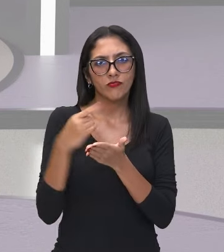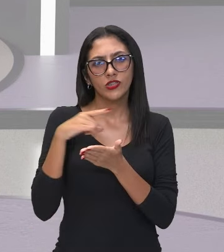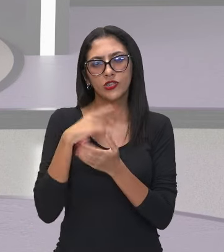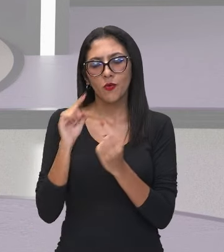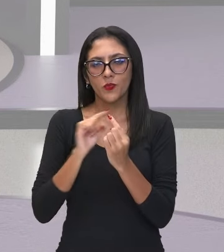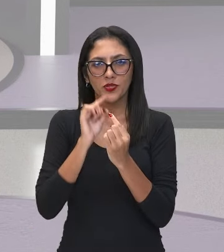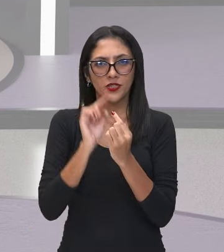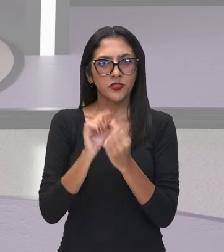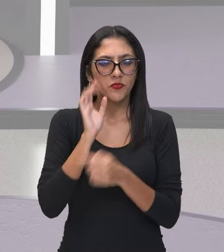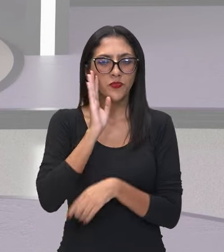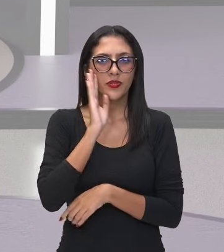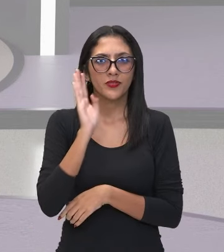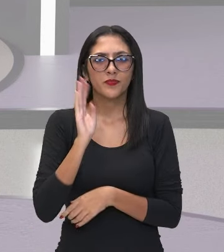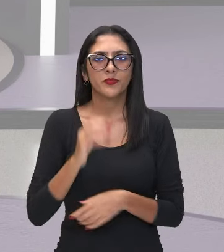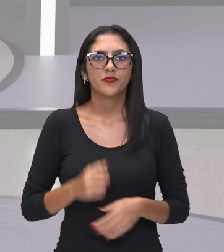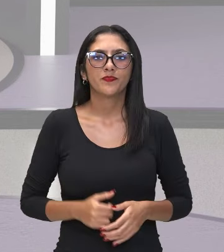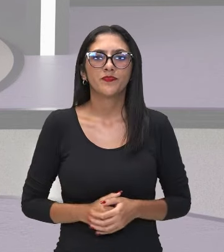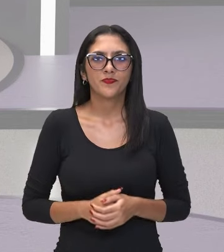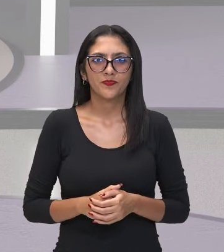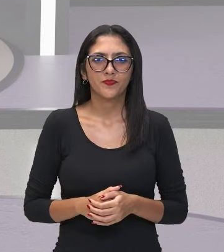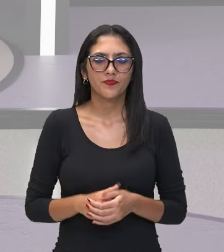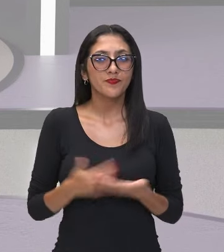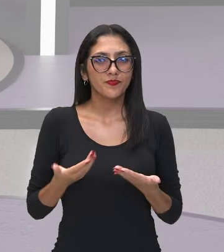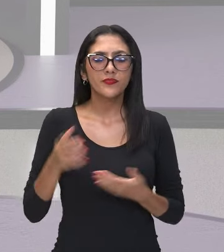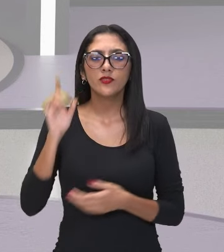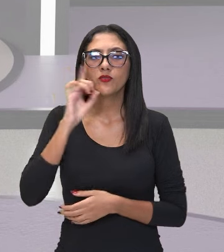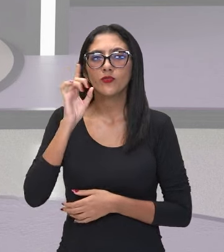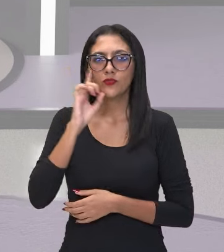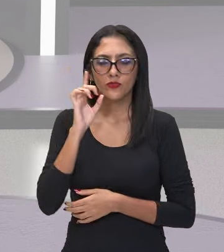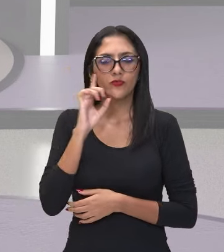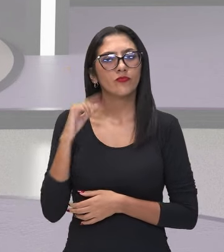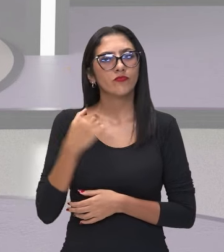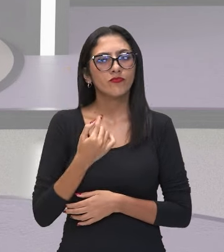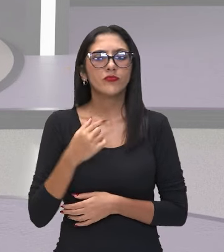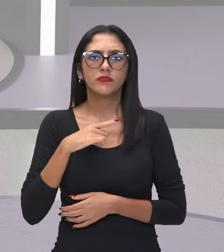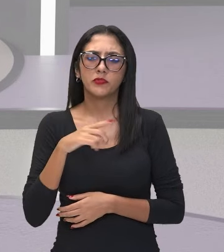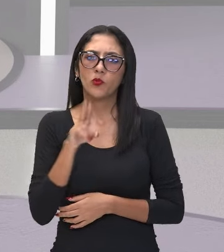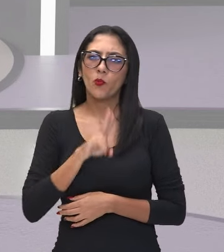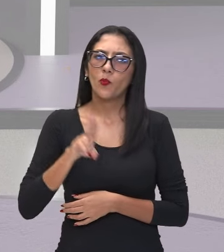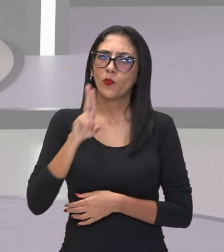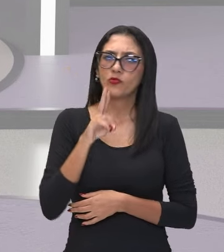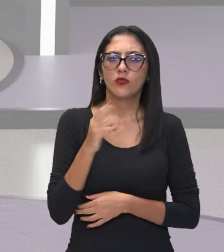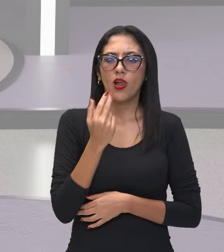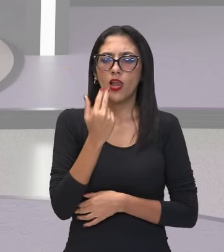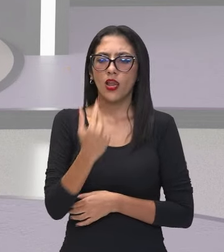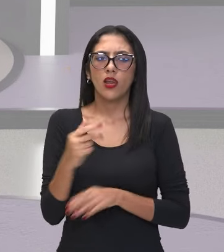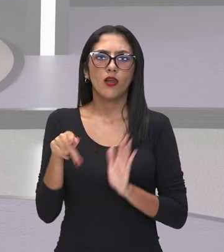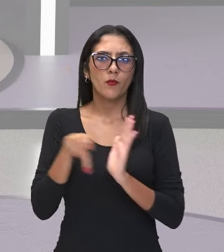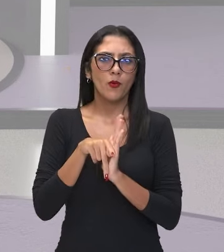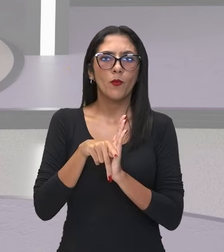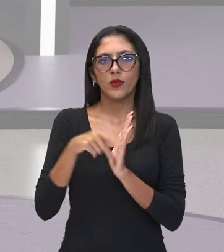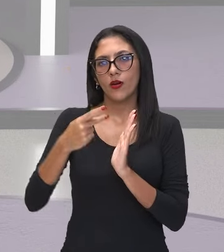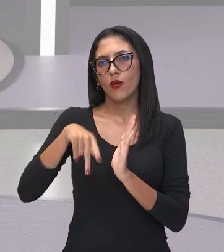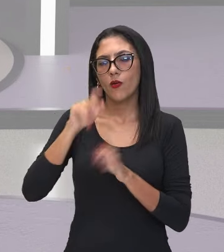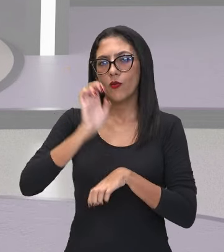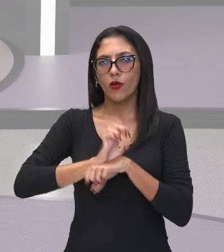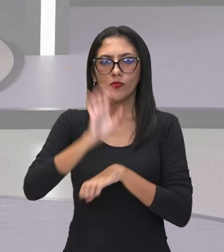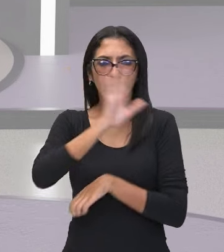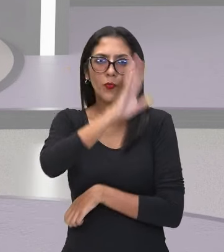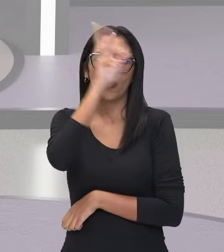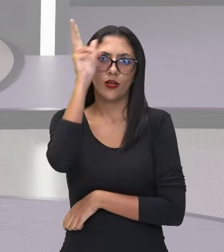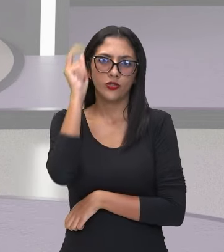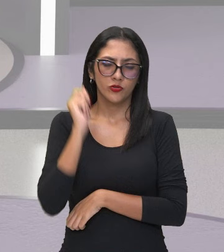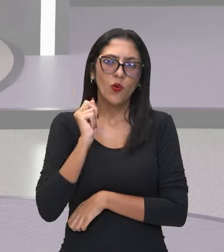ok? Então não é no dia a dia que usamos expressões amazonenses, usamos expressões aí de